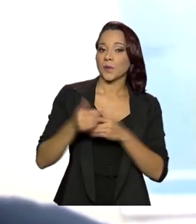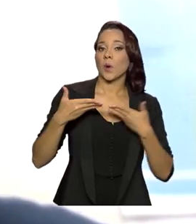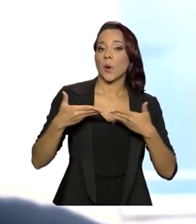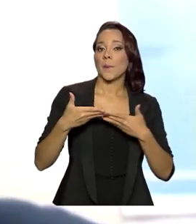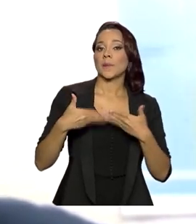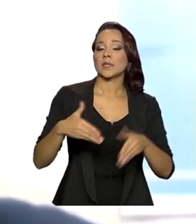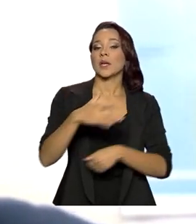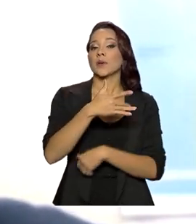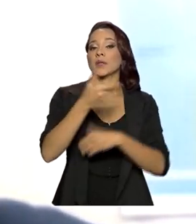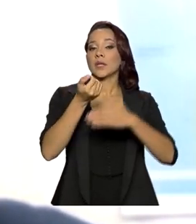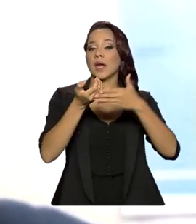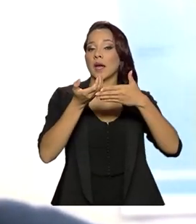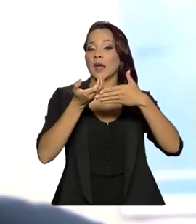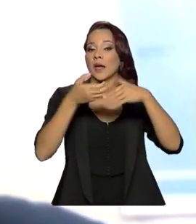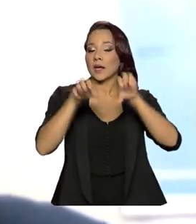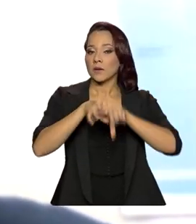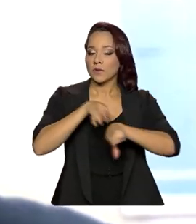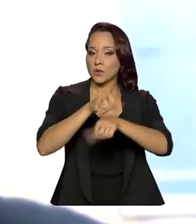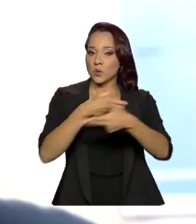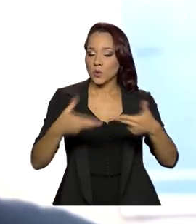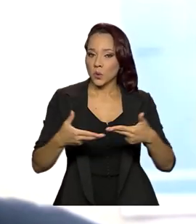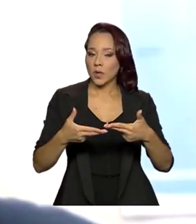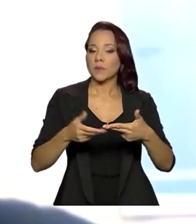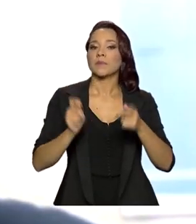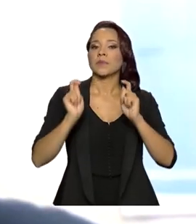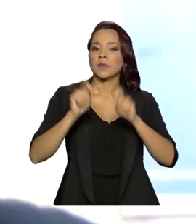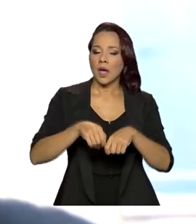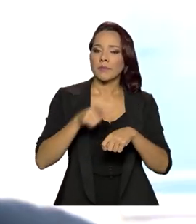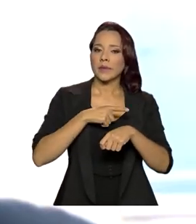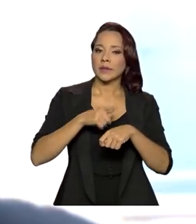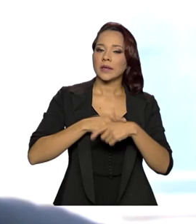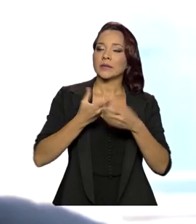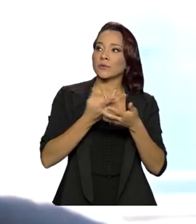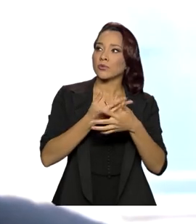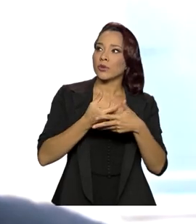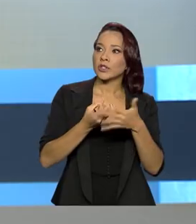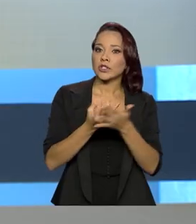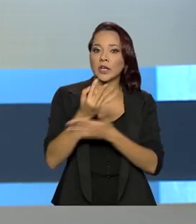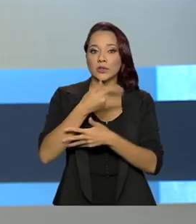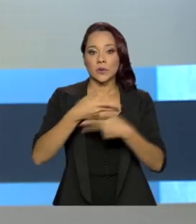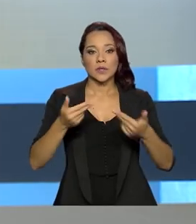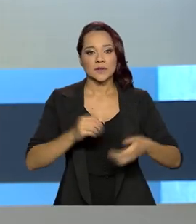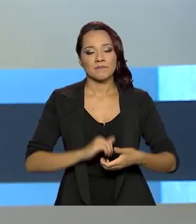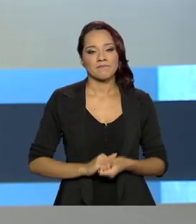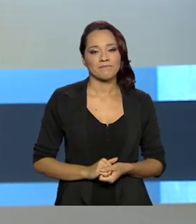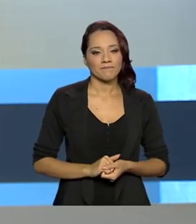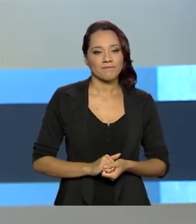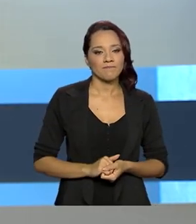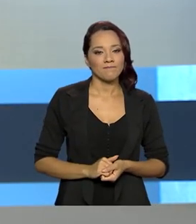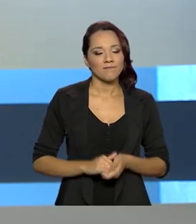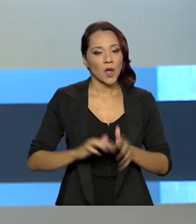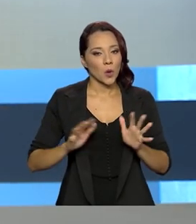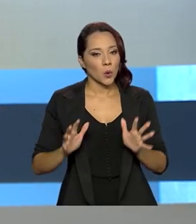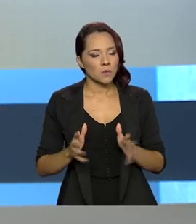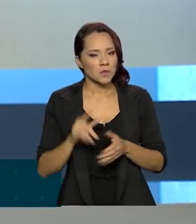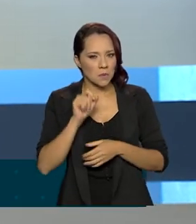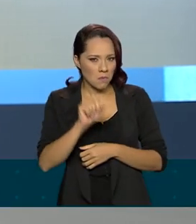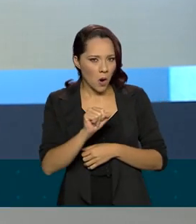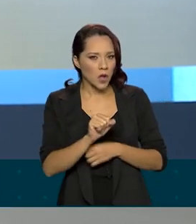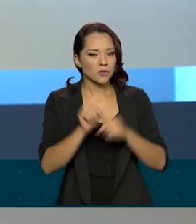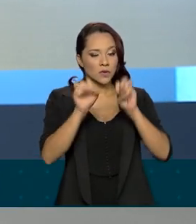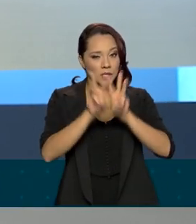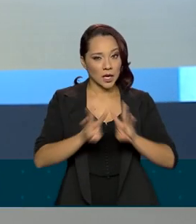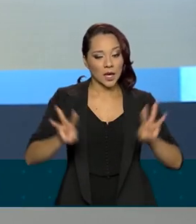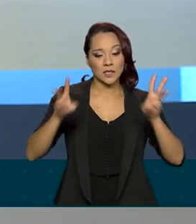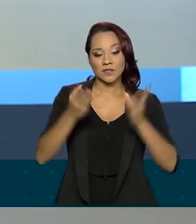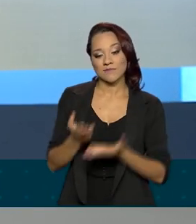Ministério da Infraestrutura e o governo federal, possam suprir essa nossa grande demanda. As contribuições podem ser feitas no endereço